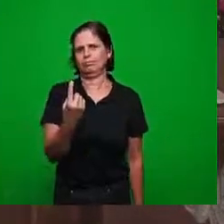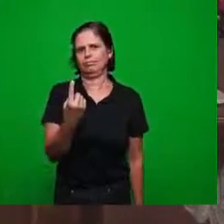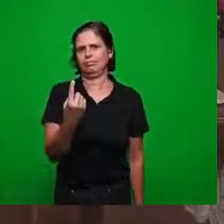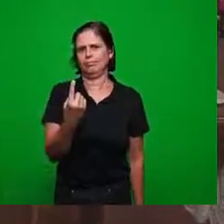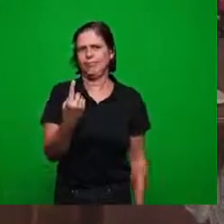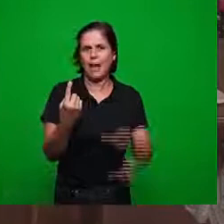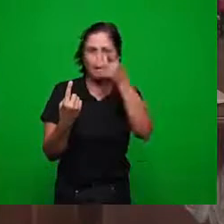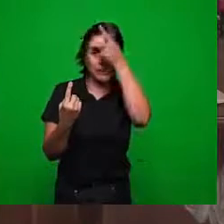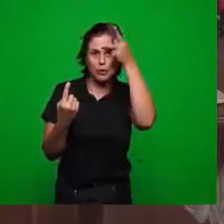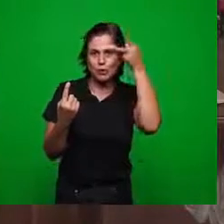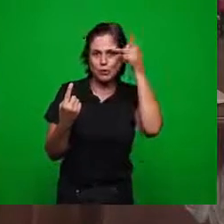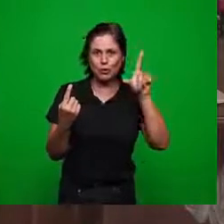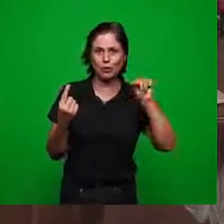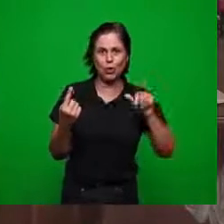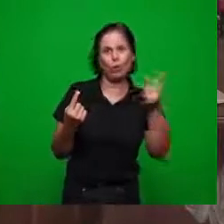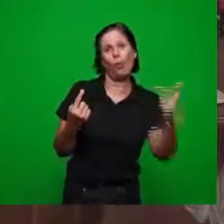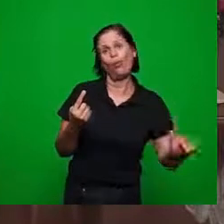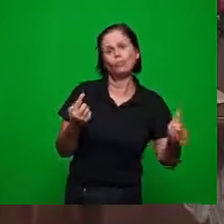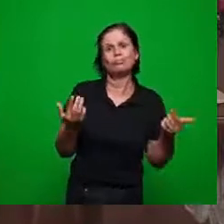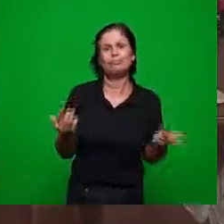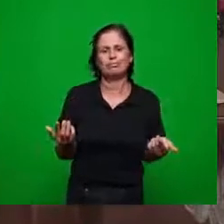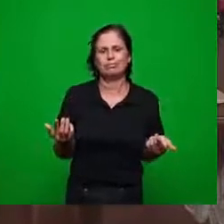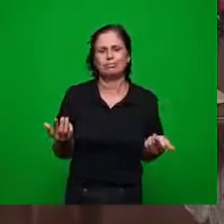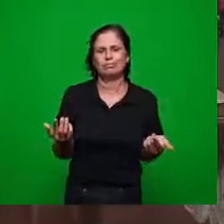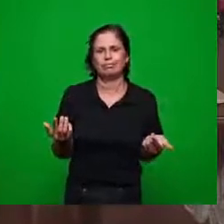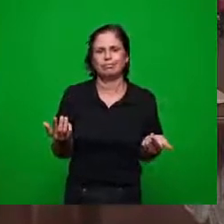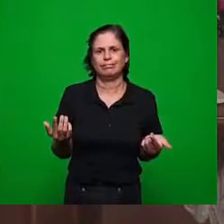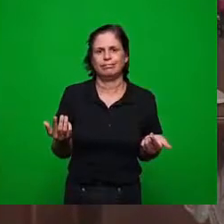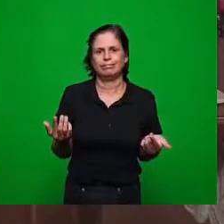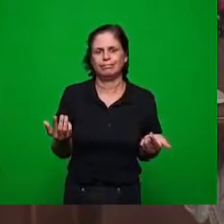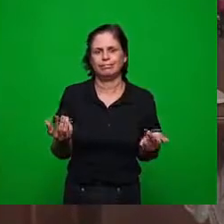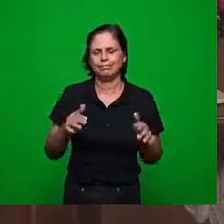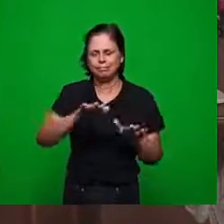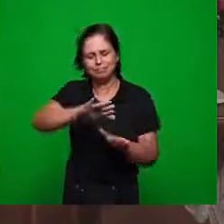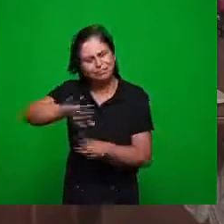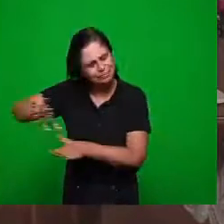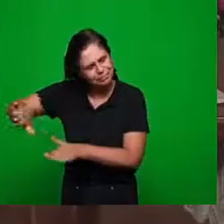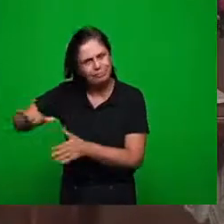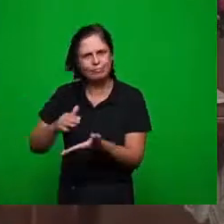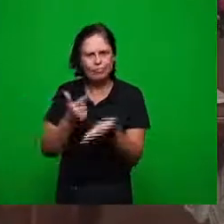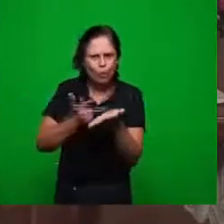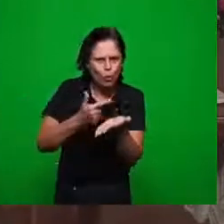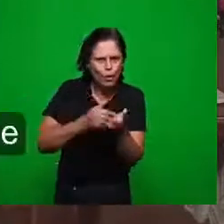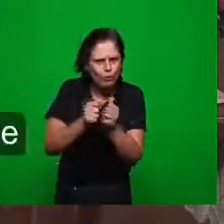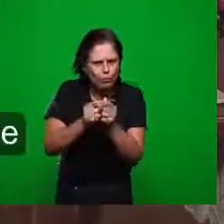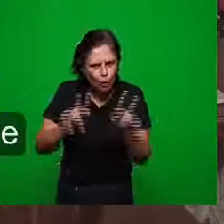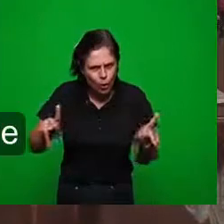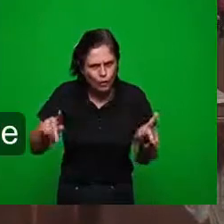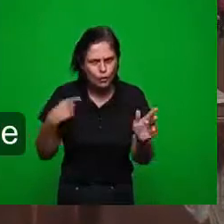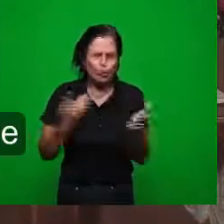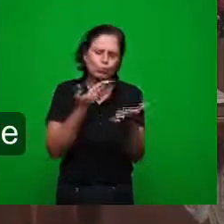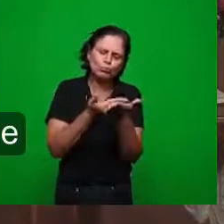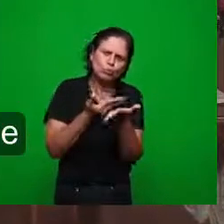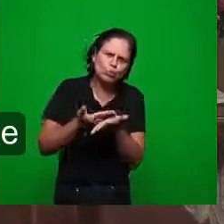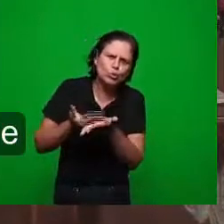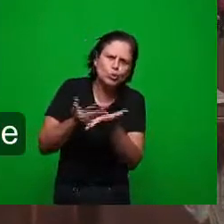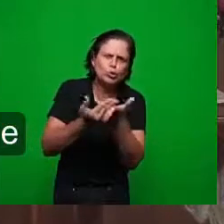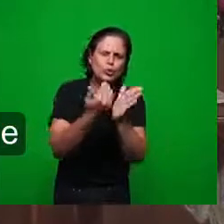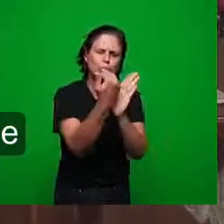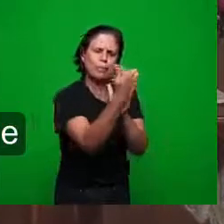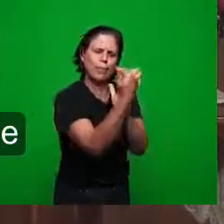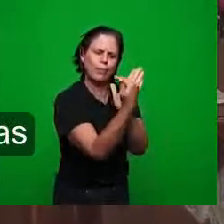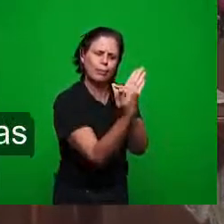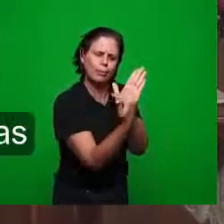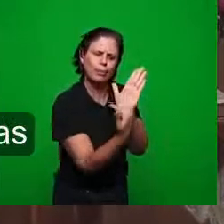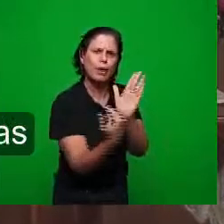é outro estamos dando sequência aqui ao livro do Apocalipse por que o livro do Apocalipse